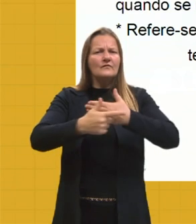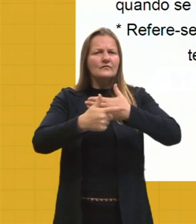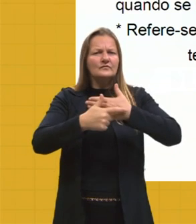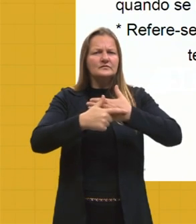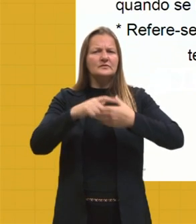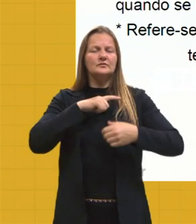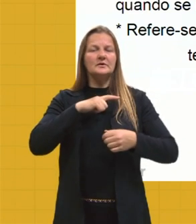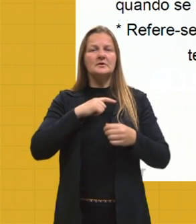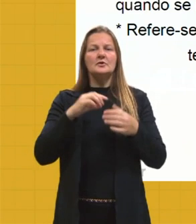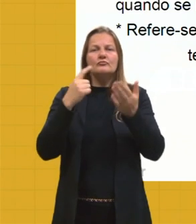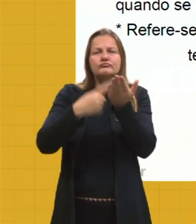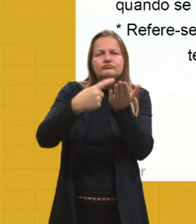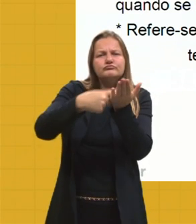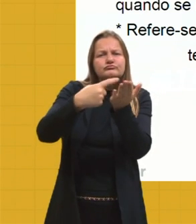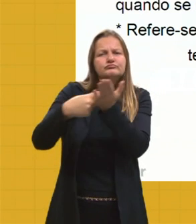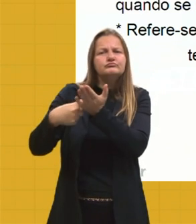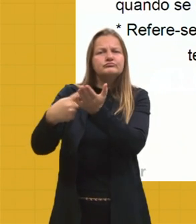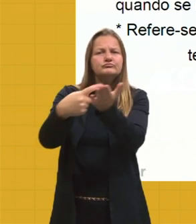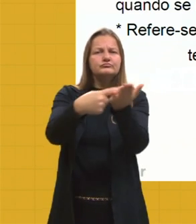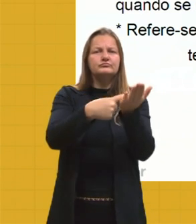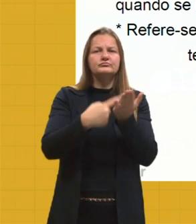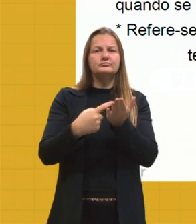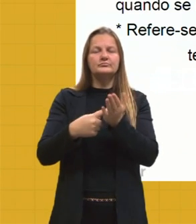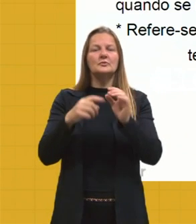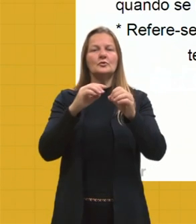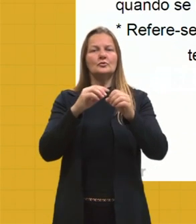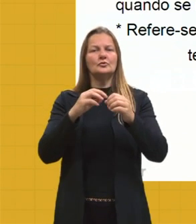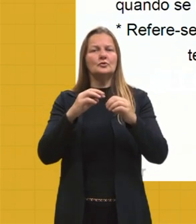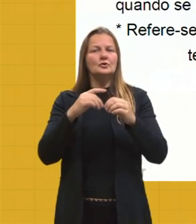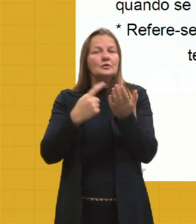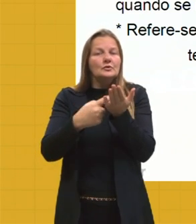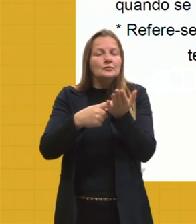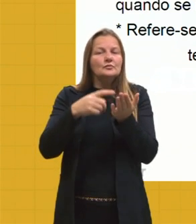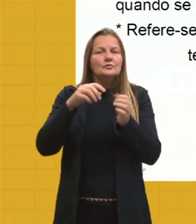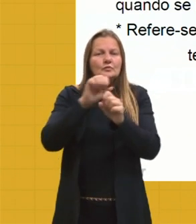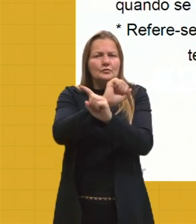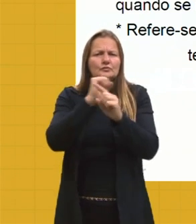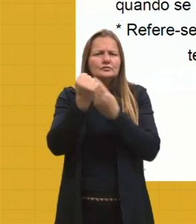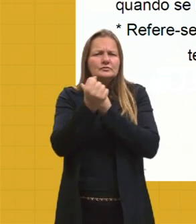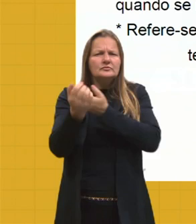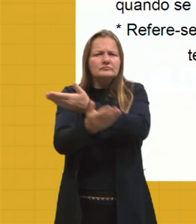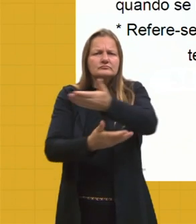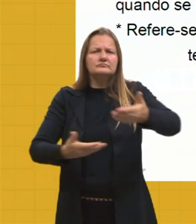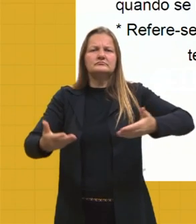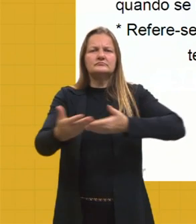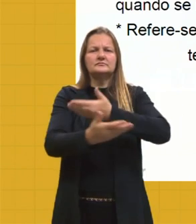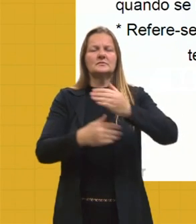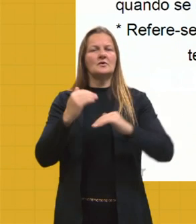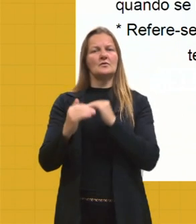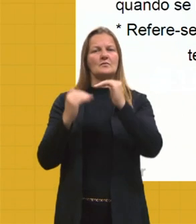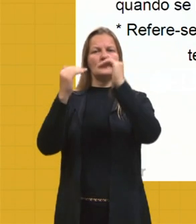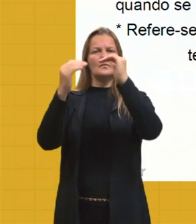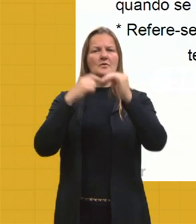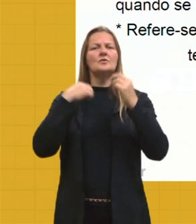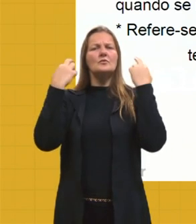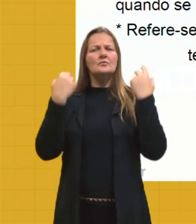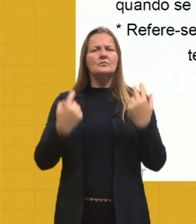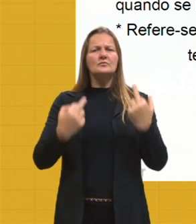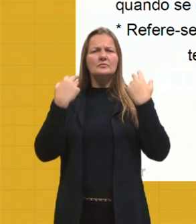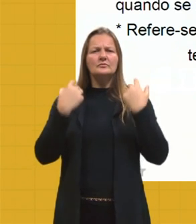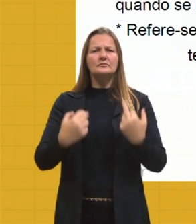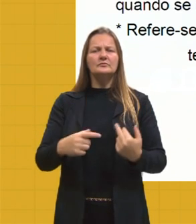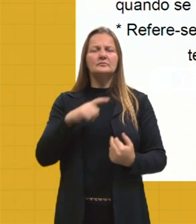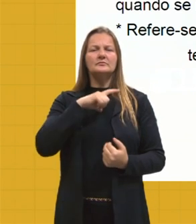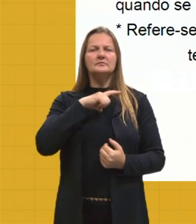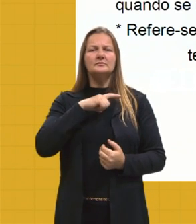é chegarmos a acordos. Então quando não há acordos na política, essa evolução vai ser natural até chegar a